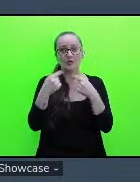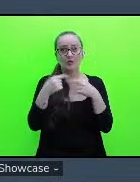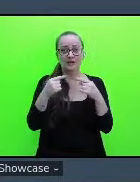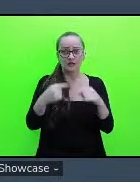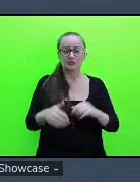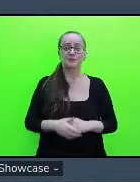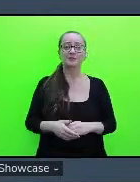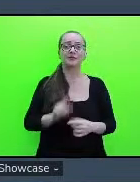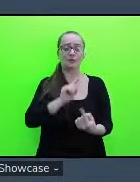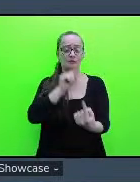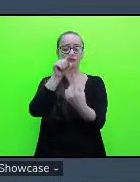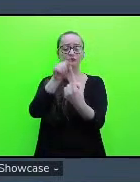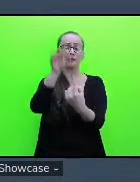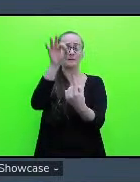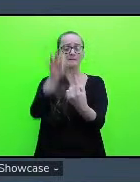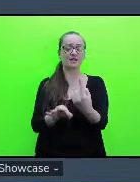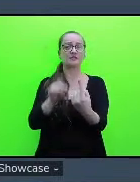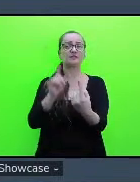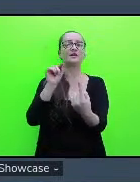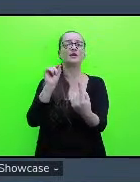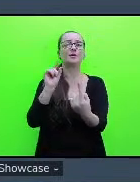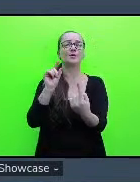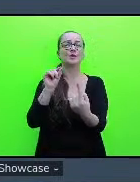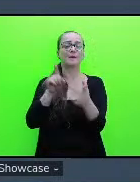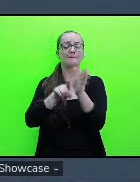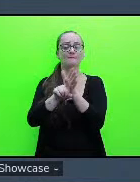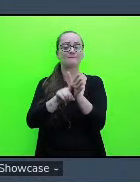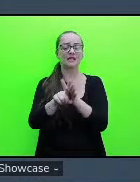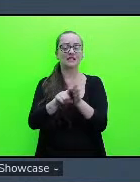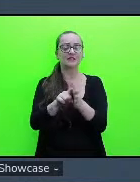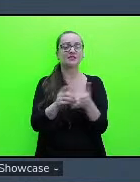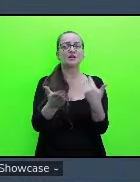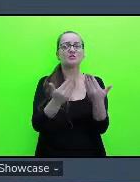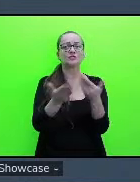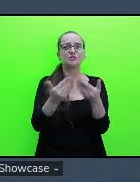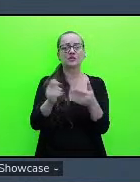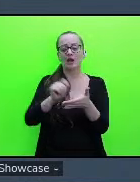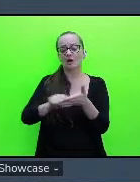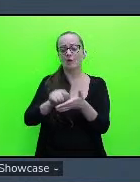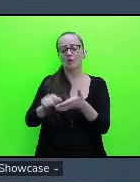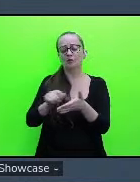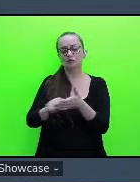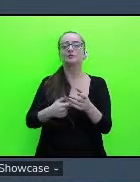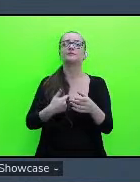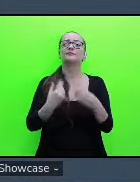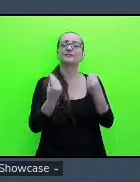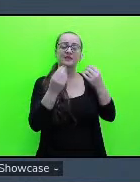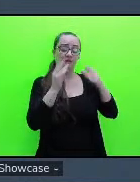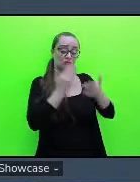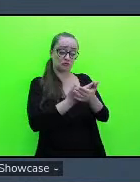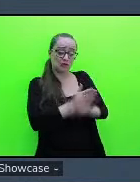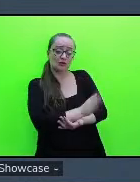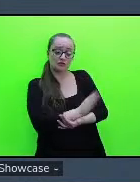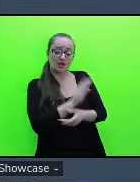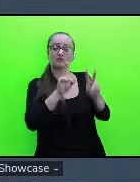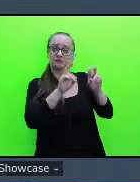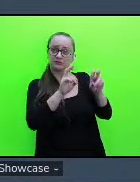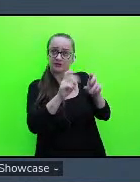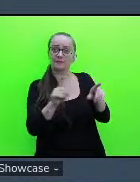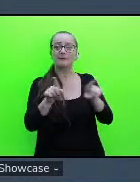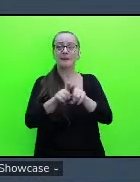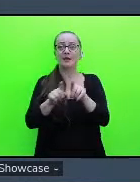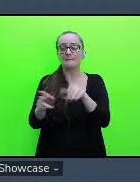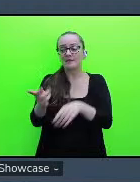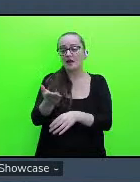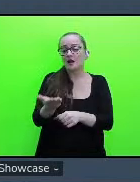específicos foram de pesquisar e discutir os autores que estudaram sobre esse tema levantar pesquisas na